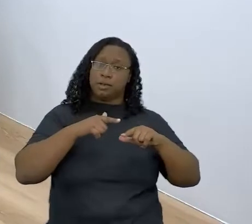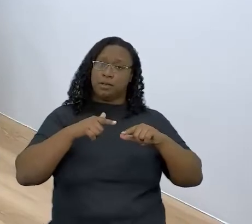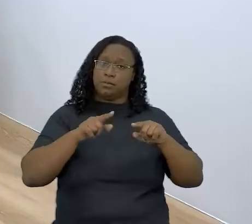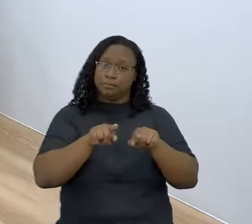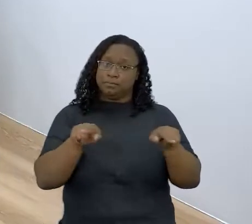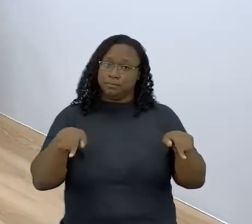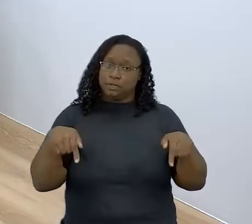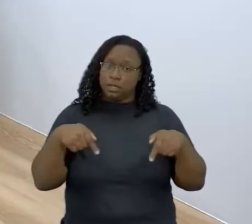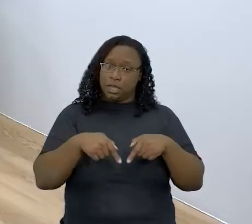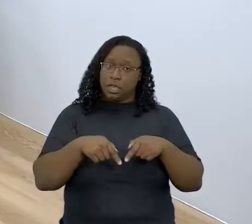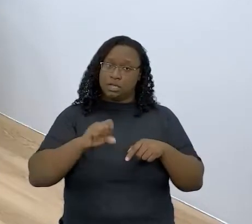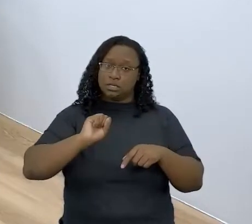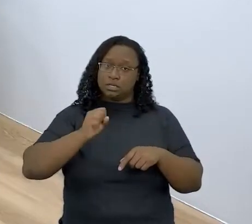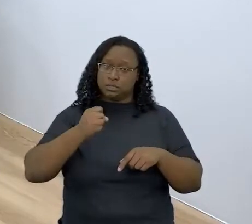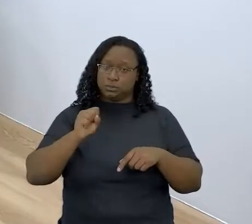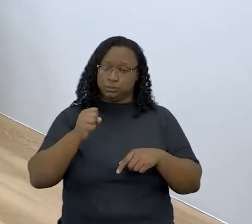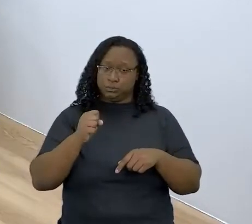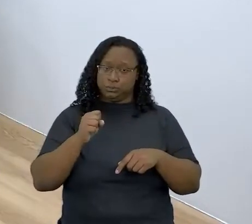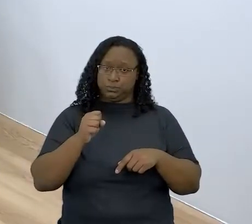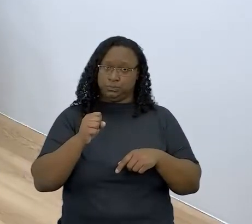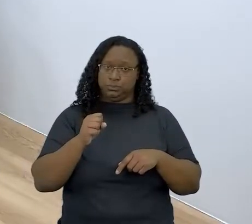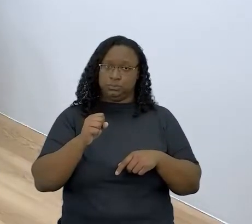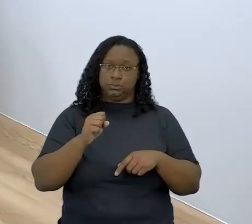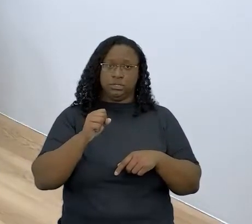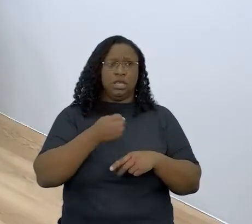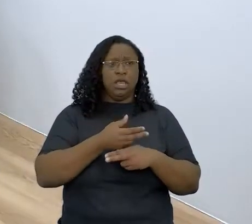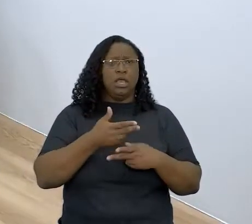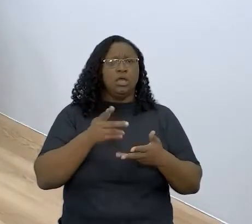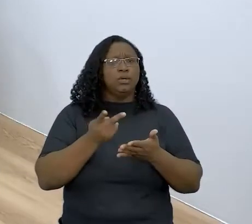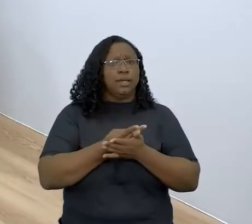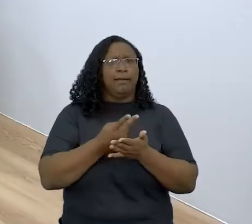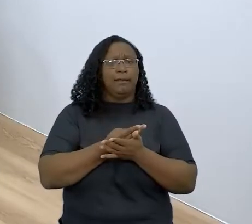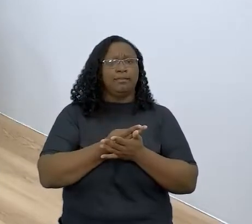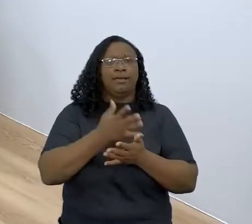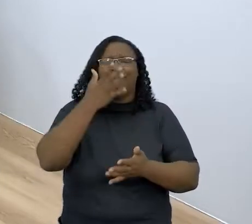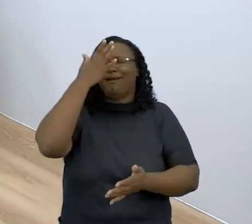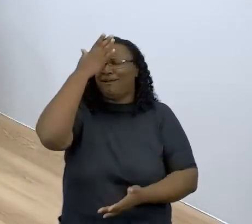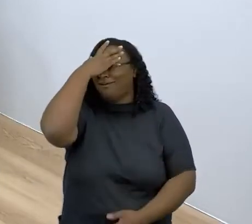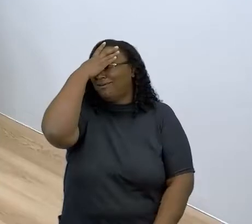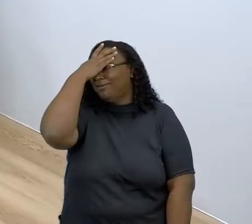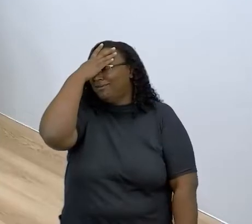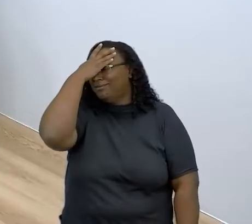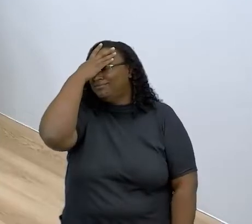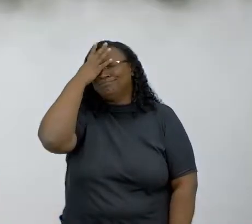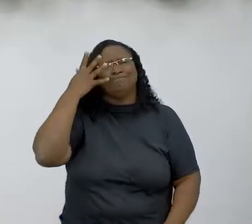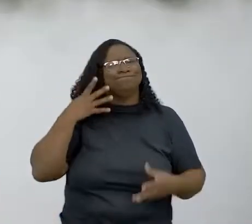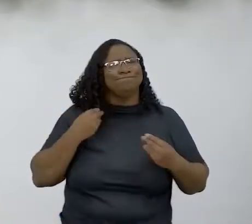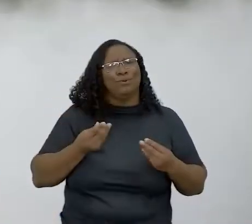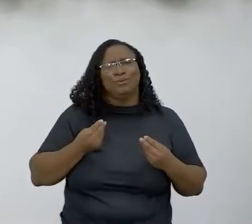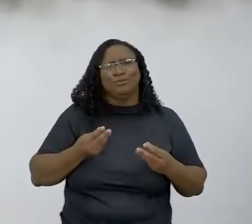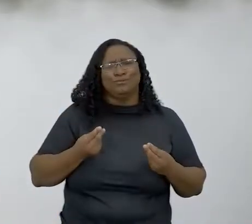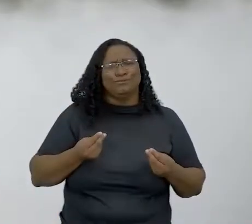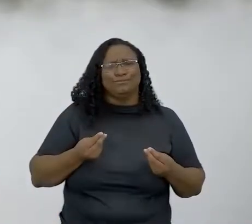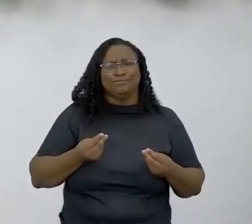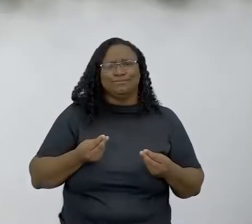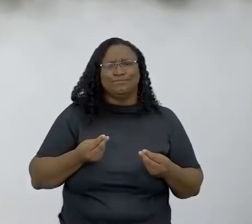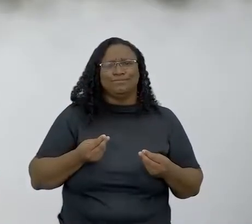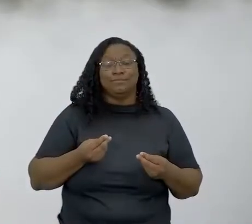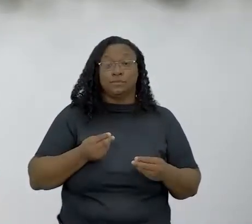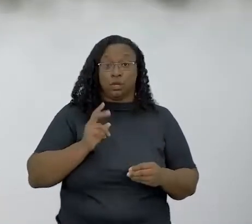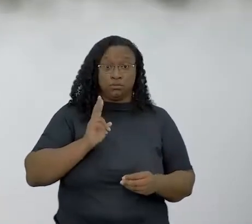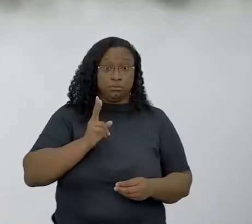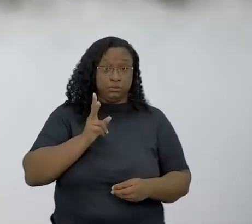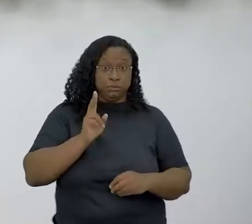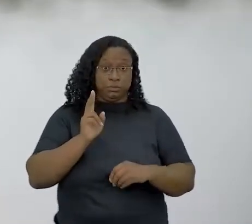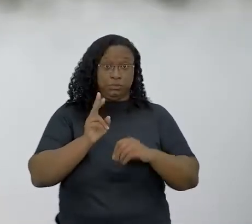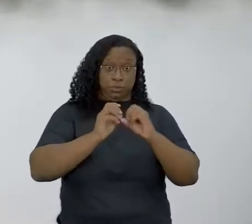né? Deu muita coisa errada? Ah, e um monte. É. Quer um exemplo? Eu sempre gravava